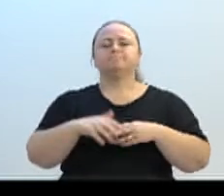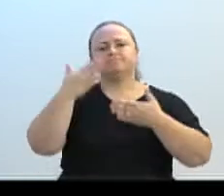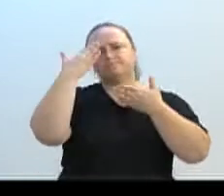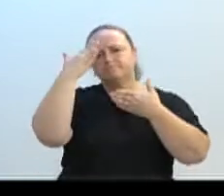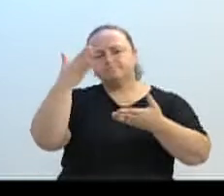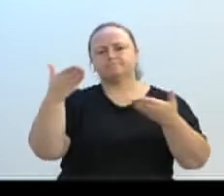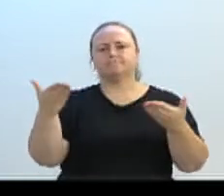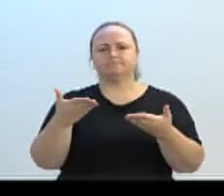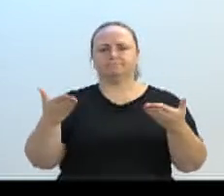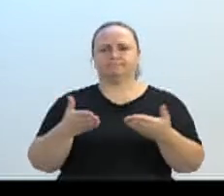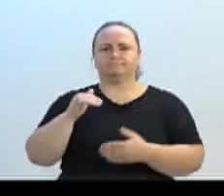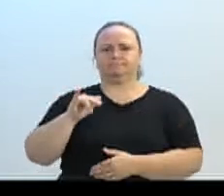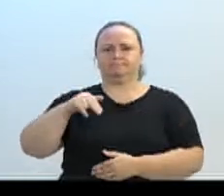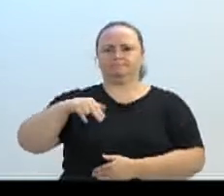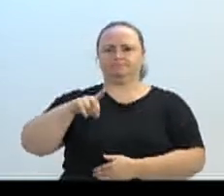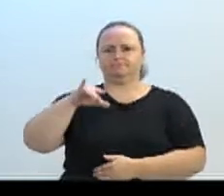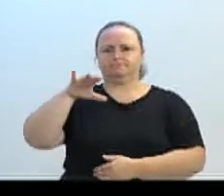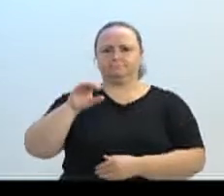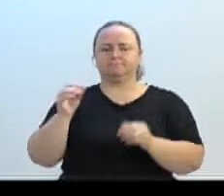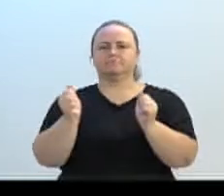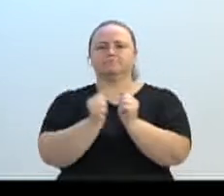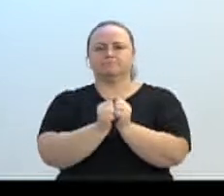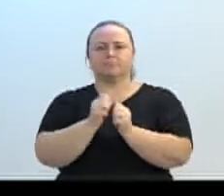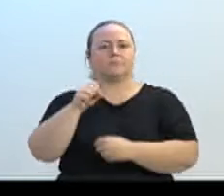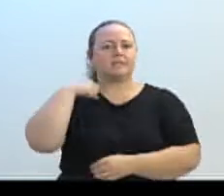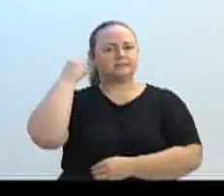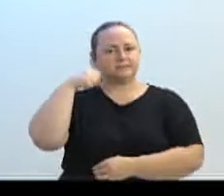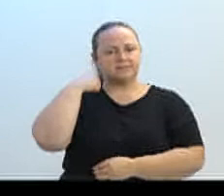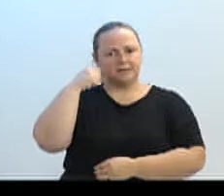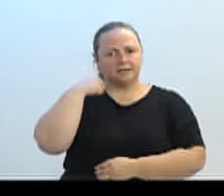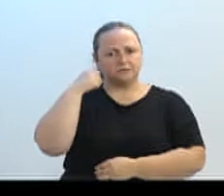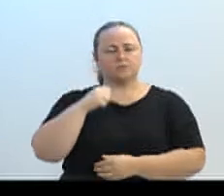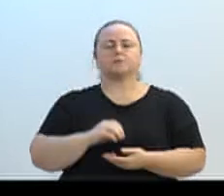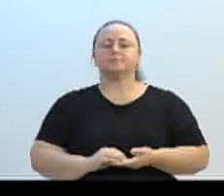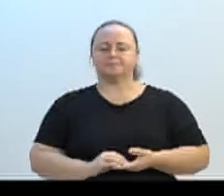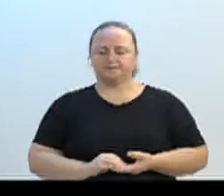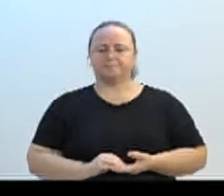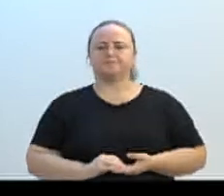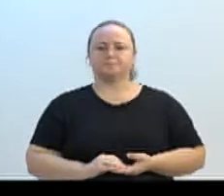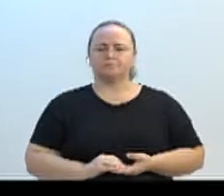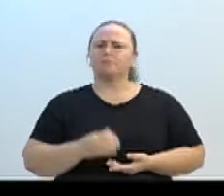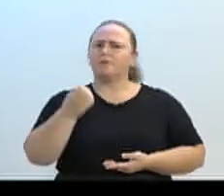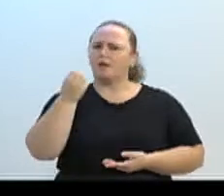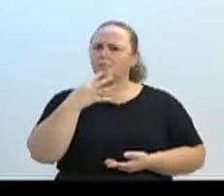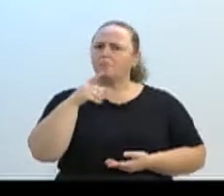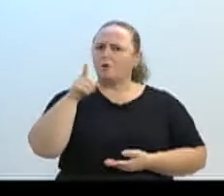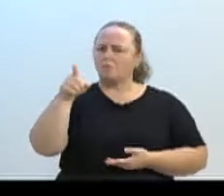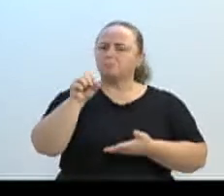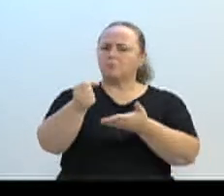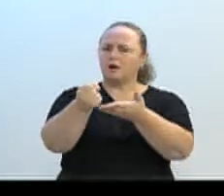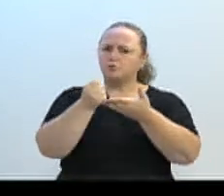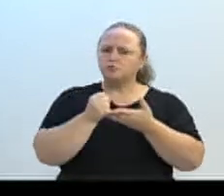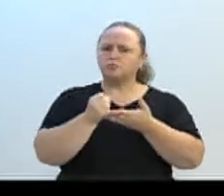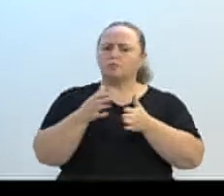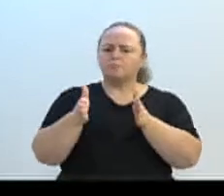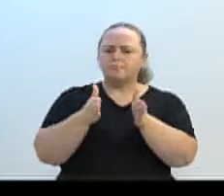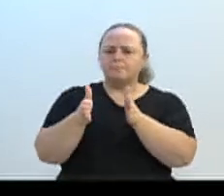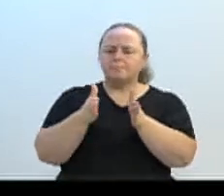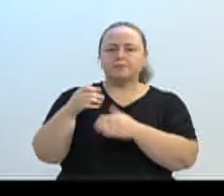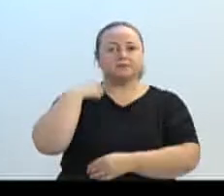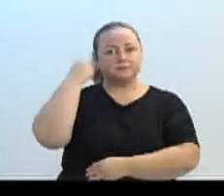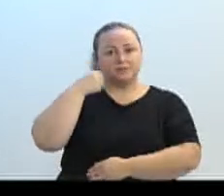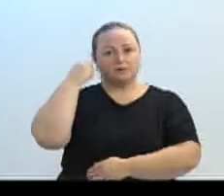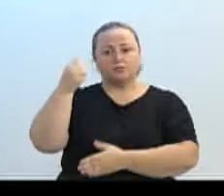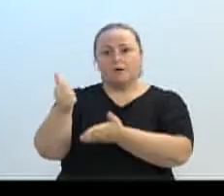senador, que eu sempre tenho agradecido em todas as minhas falas, os recursos que ele trouxe nesse período que ele esteve como senador para Blumenau,